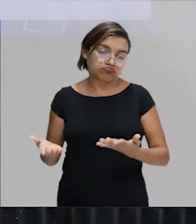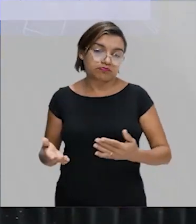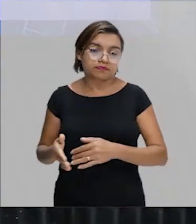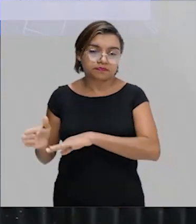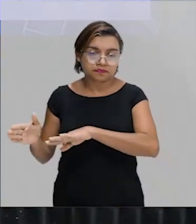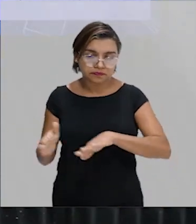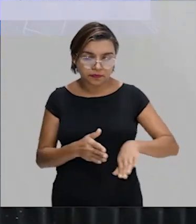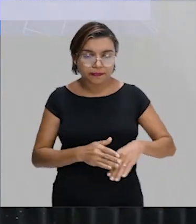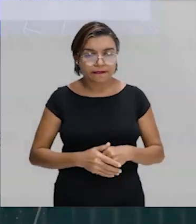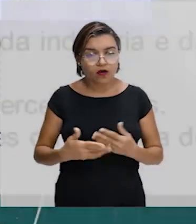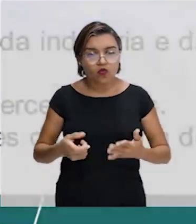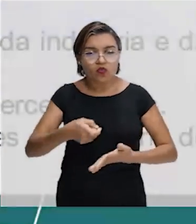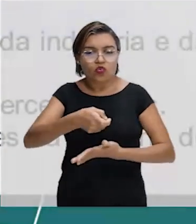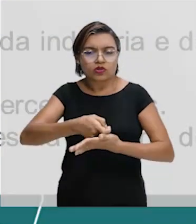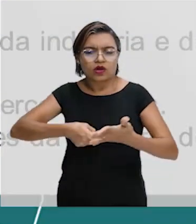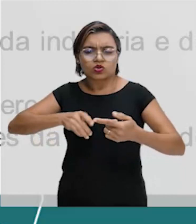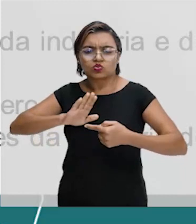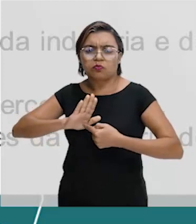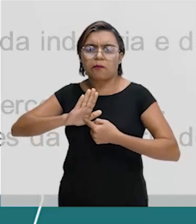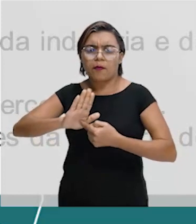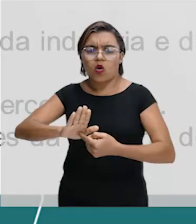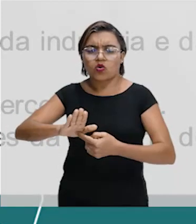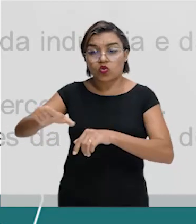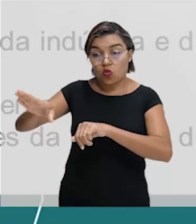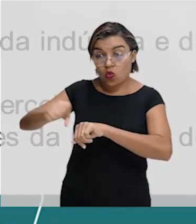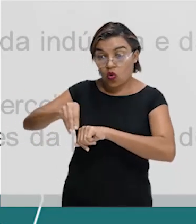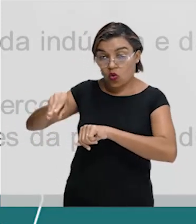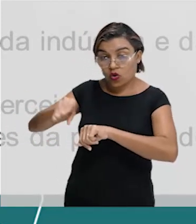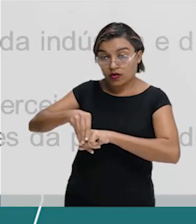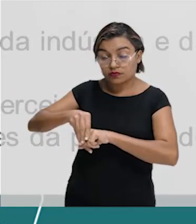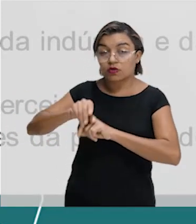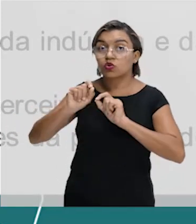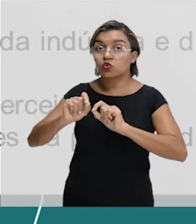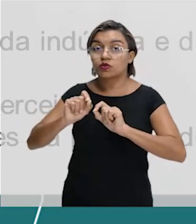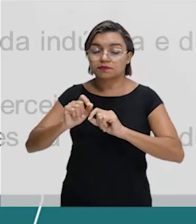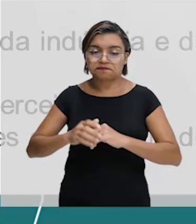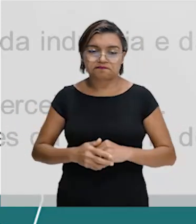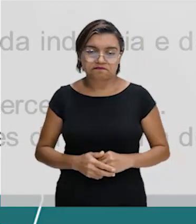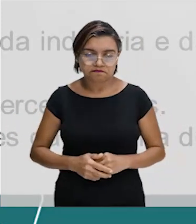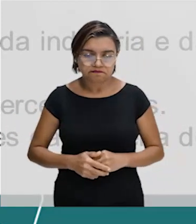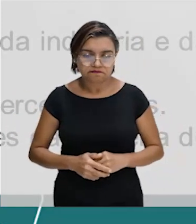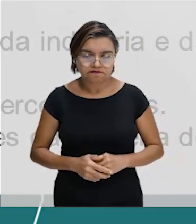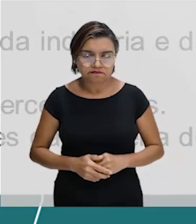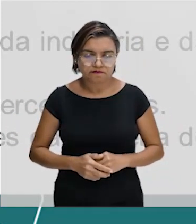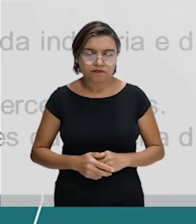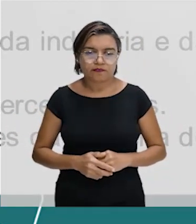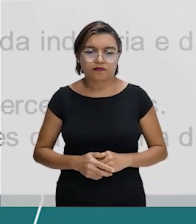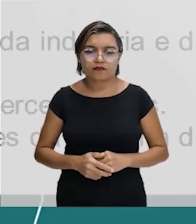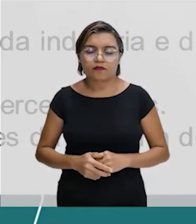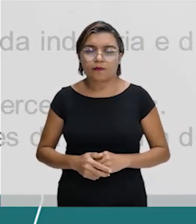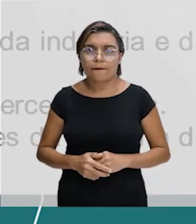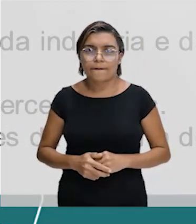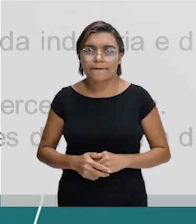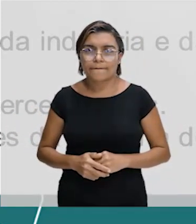Considerando o texto e conhecimento sobre a questão que foi abordada, é correto afirmar aqui. Galera, vamos logo aqui